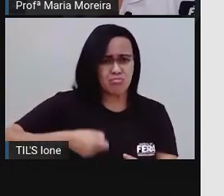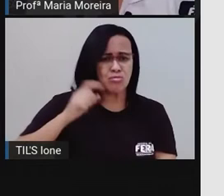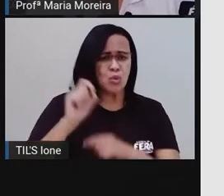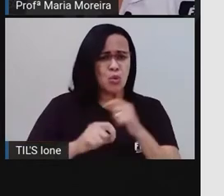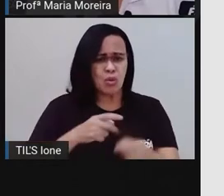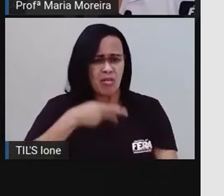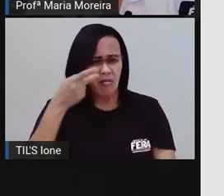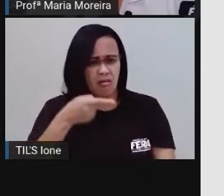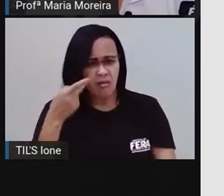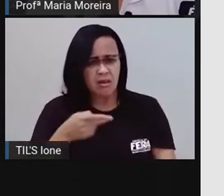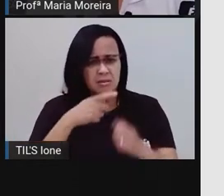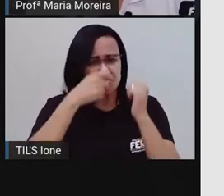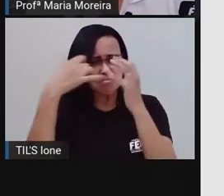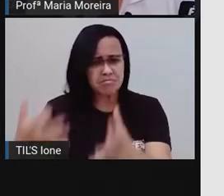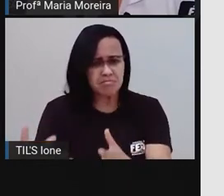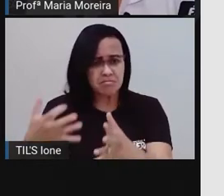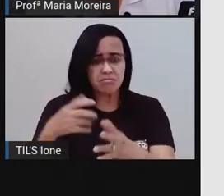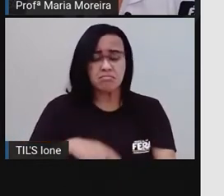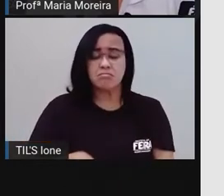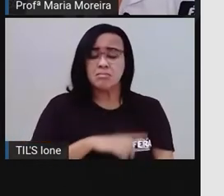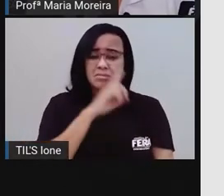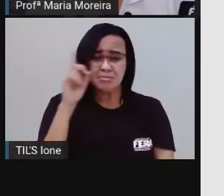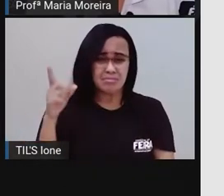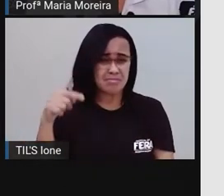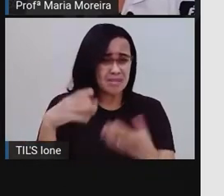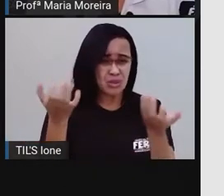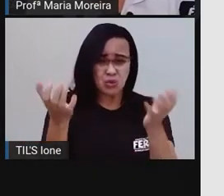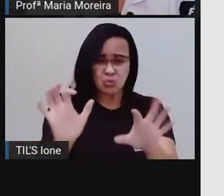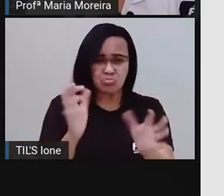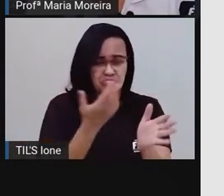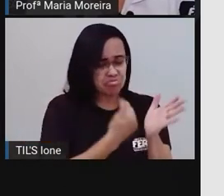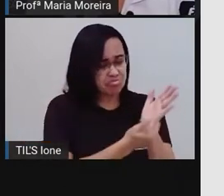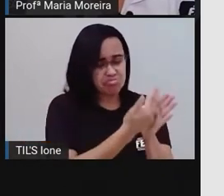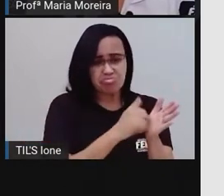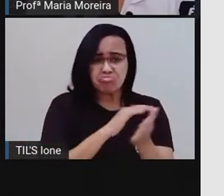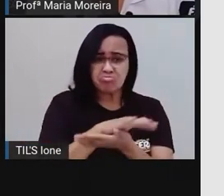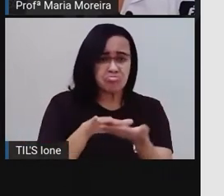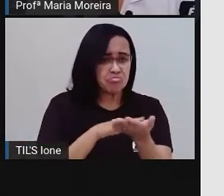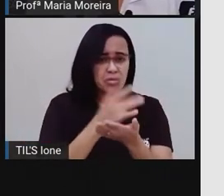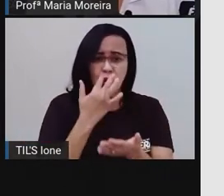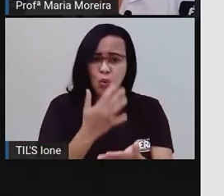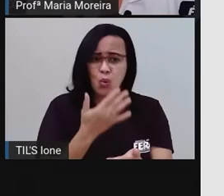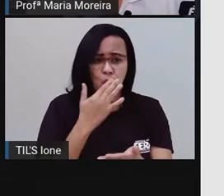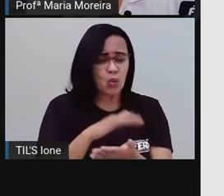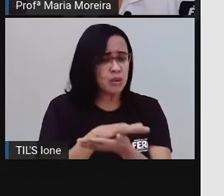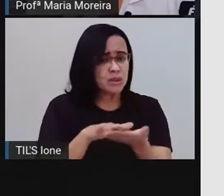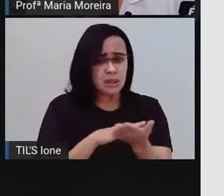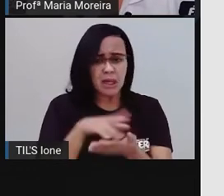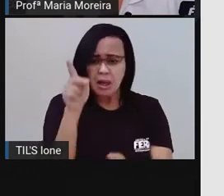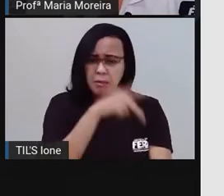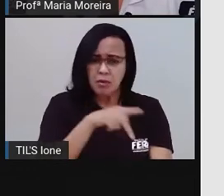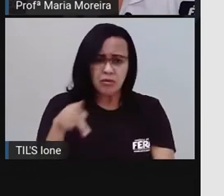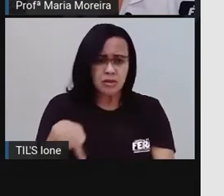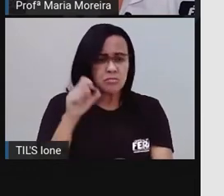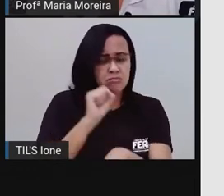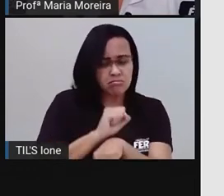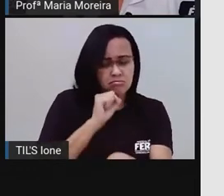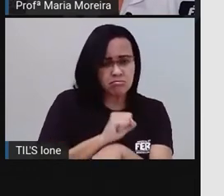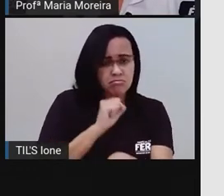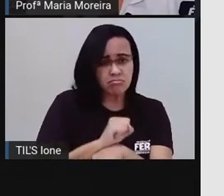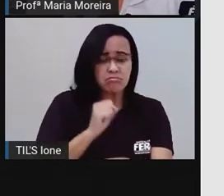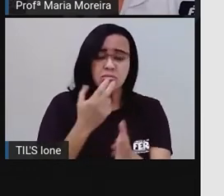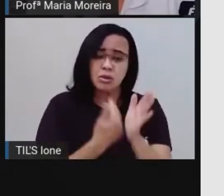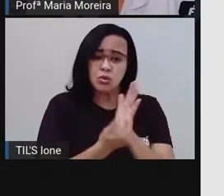sua fala. Naquele dia, não quis desenhar mais nada, nem colorir. A professora esperou por seu